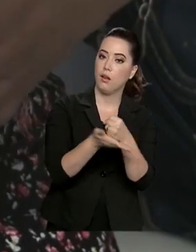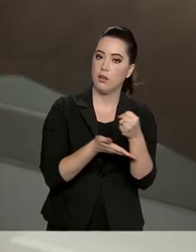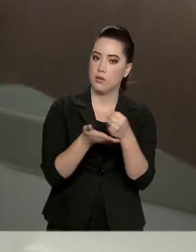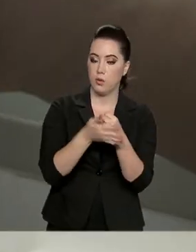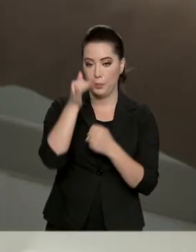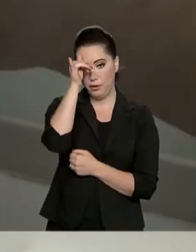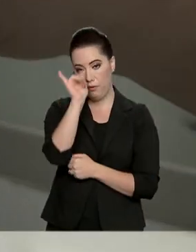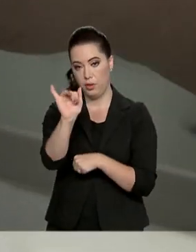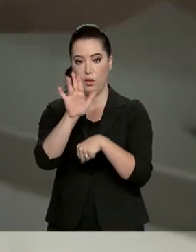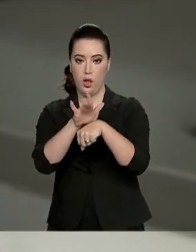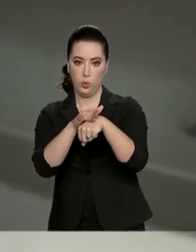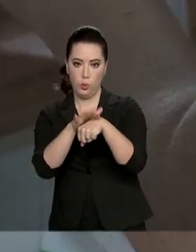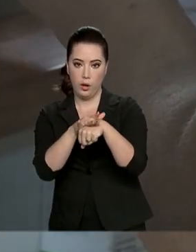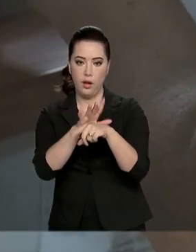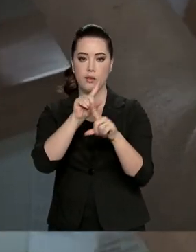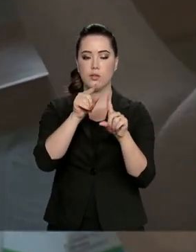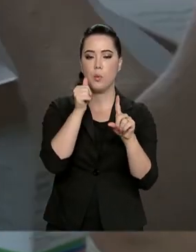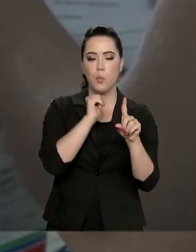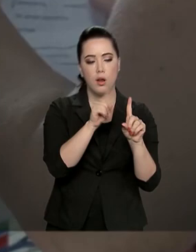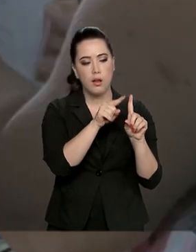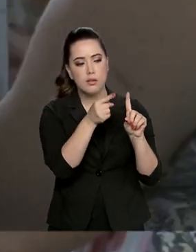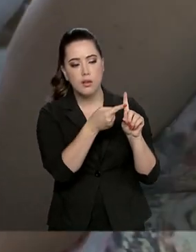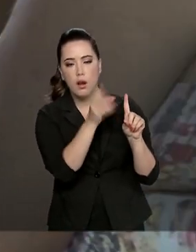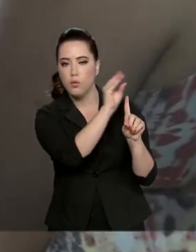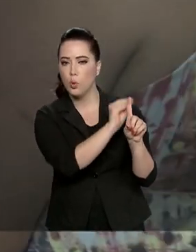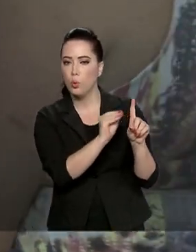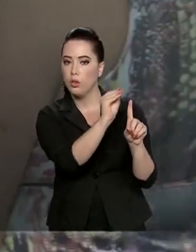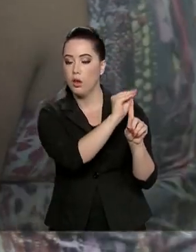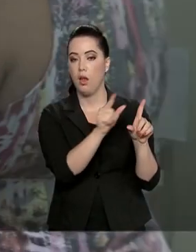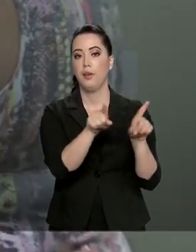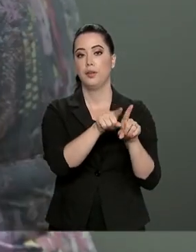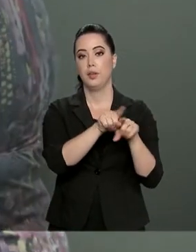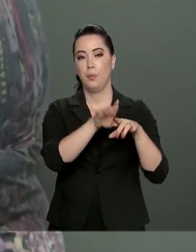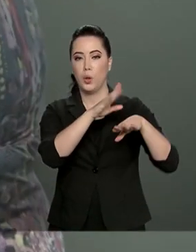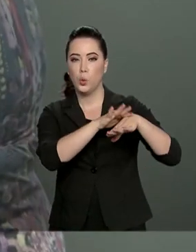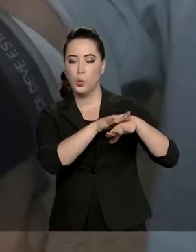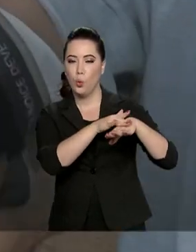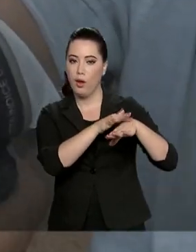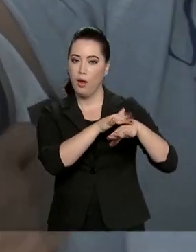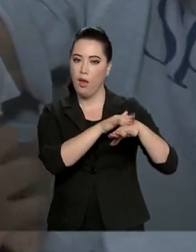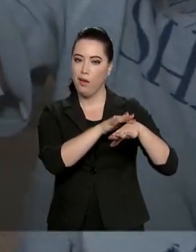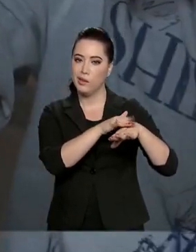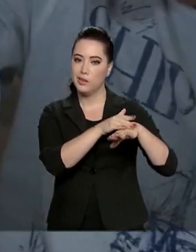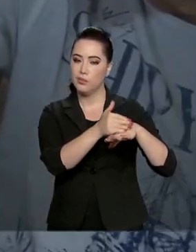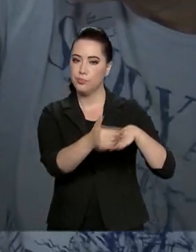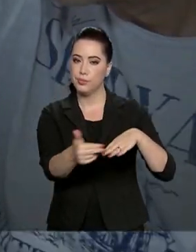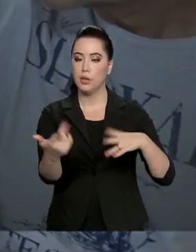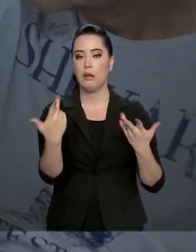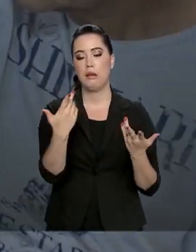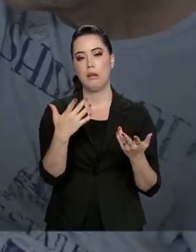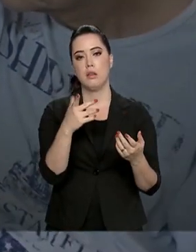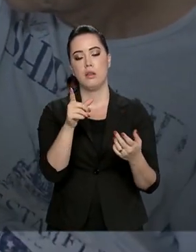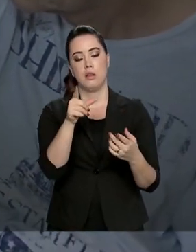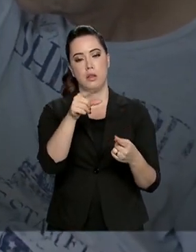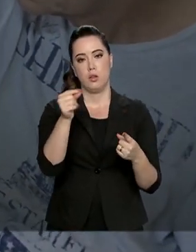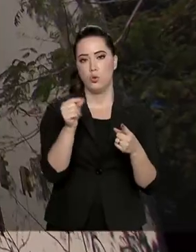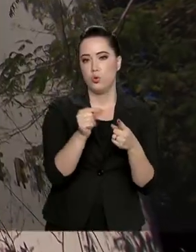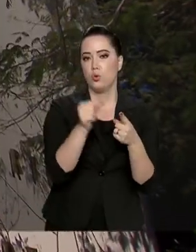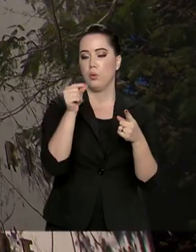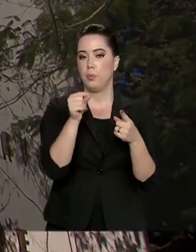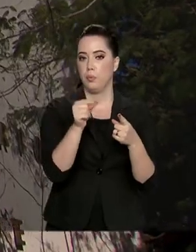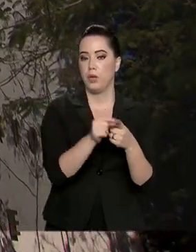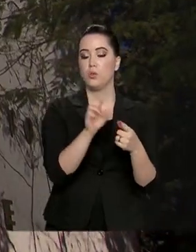-natal, vacinação e acompanha pacientes com doenças crônicas como diabetes e hipertensão.